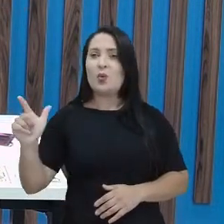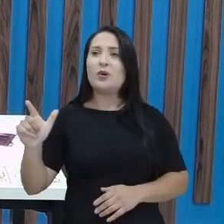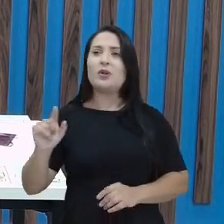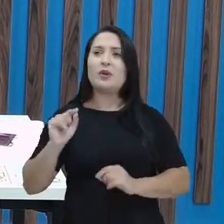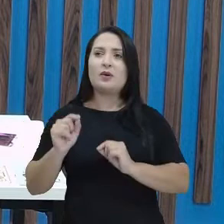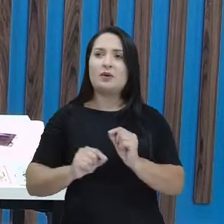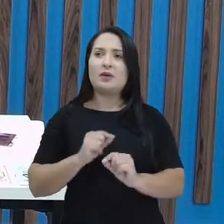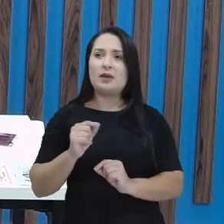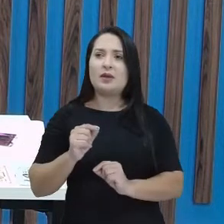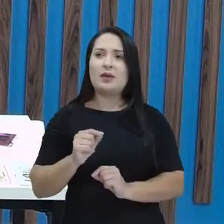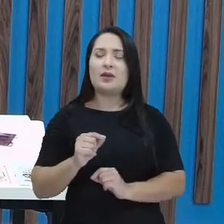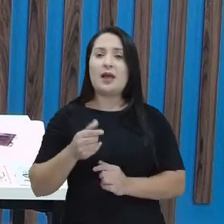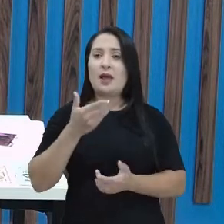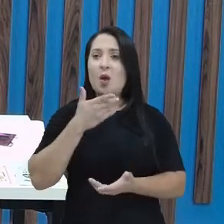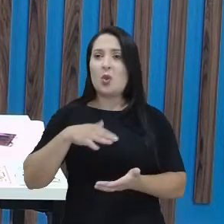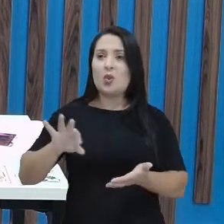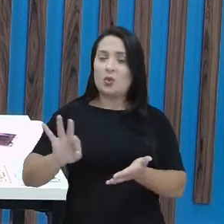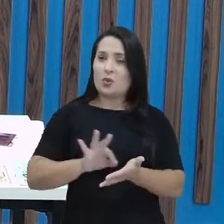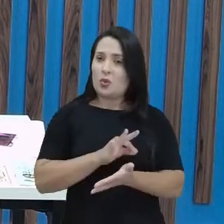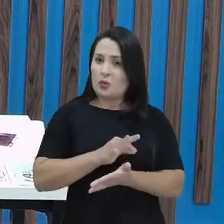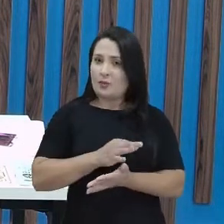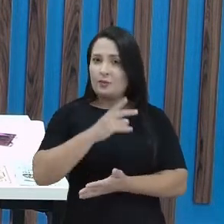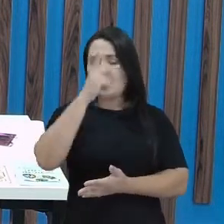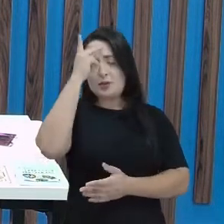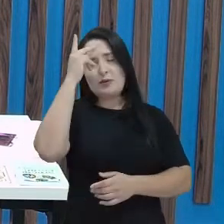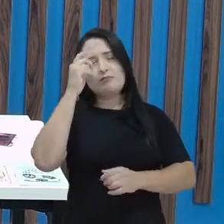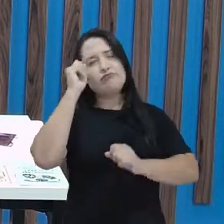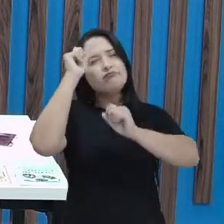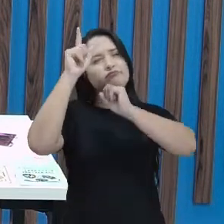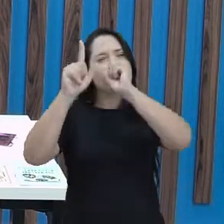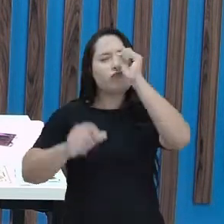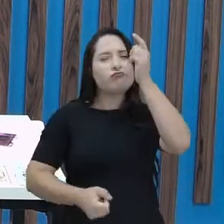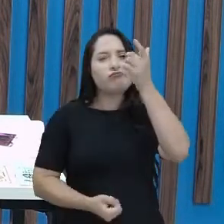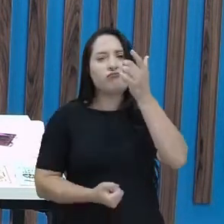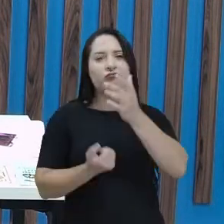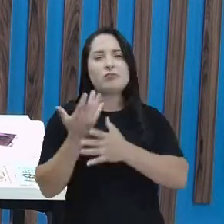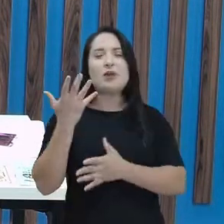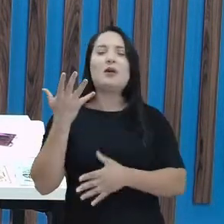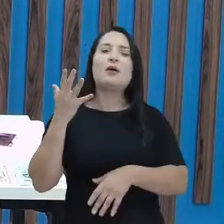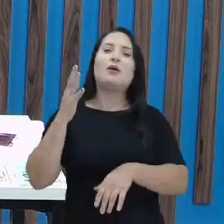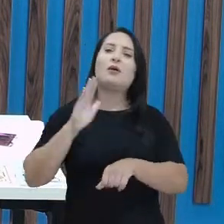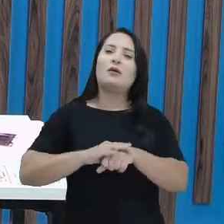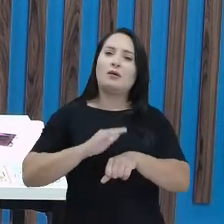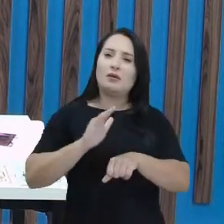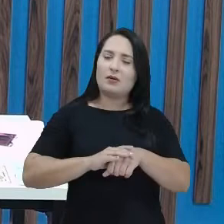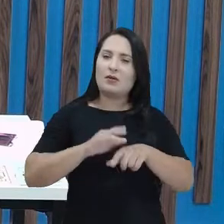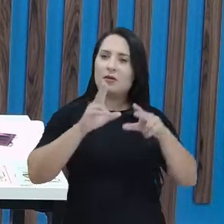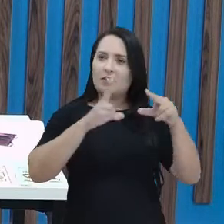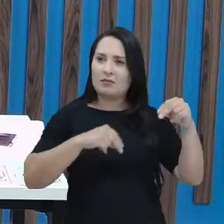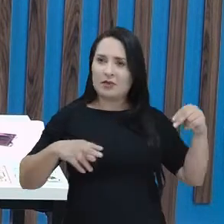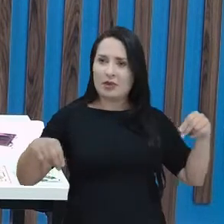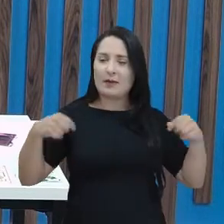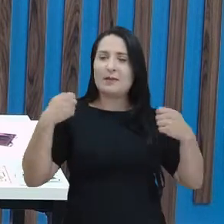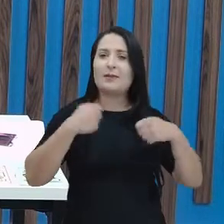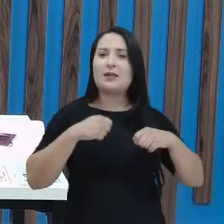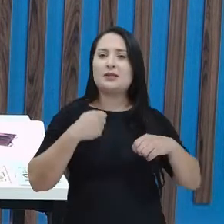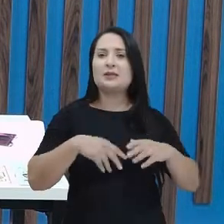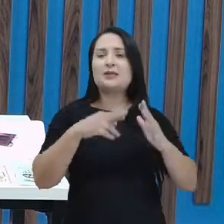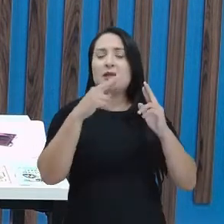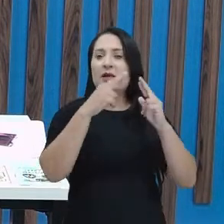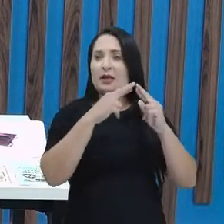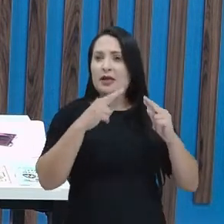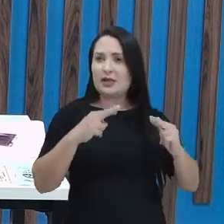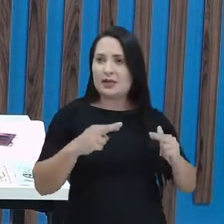é mais para os autores, as pessoas que vão criar o cordel. O cordel precisa ter rimas, métricas